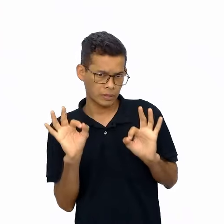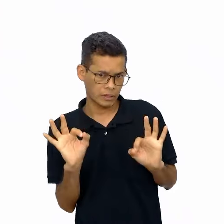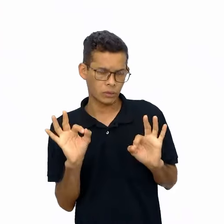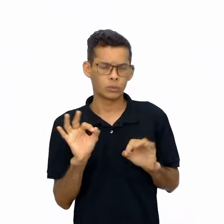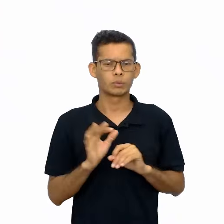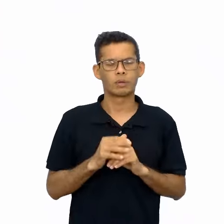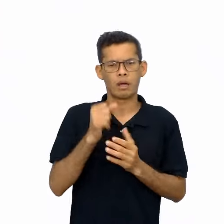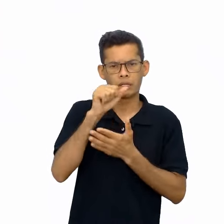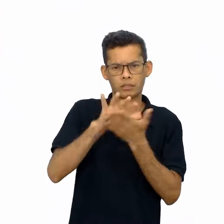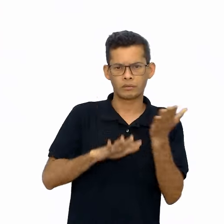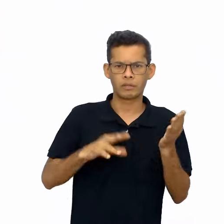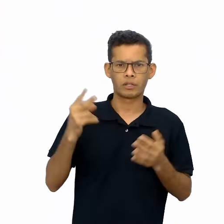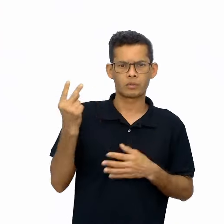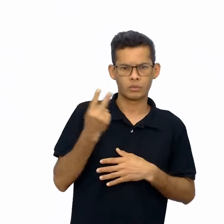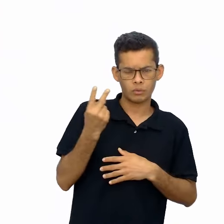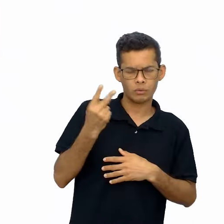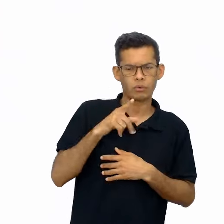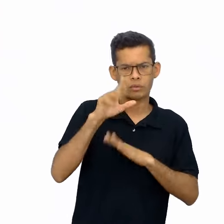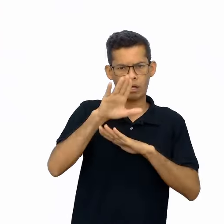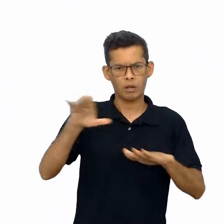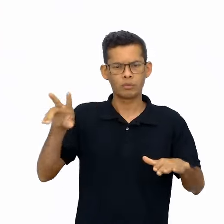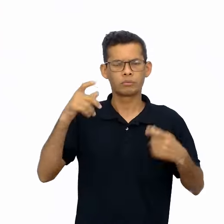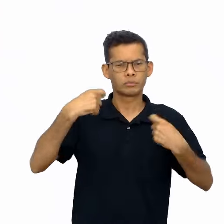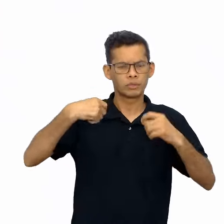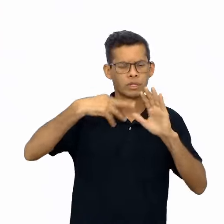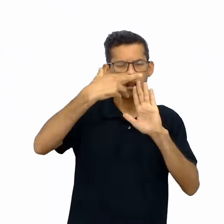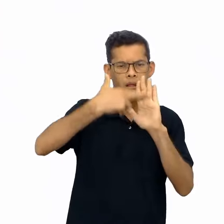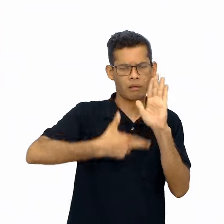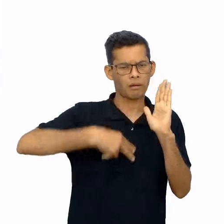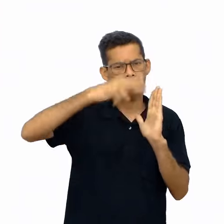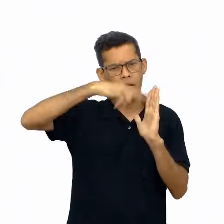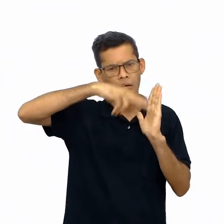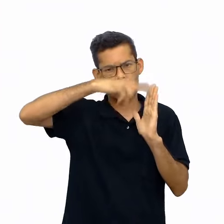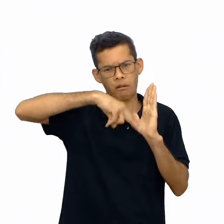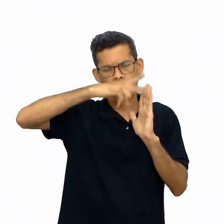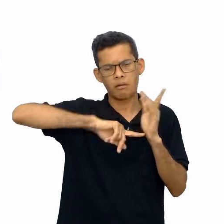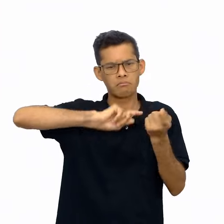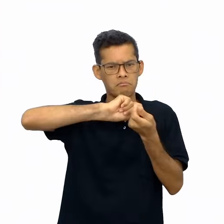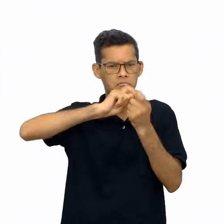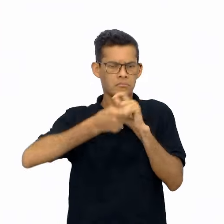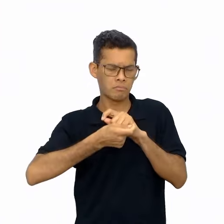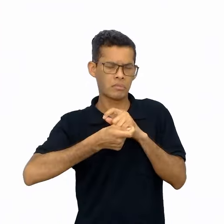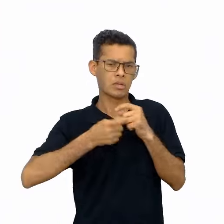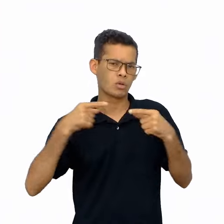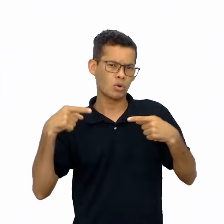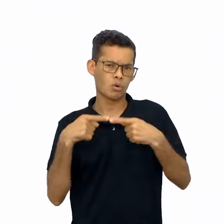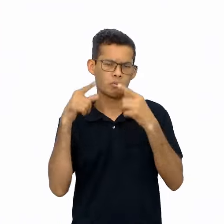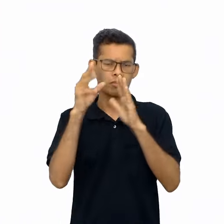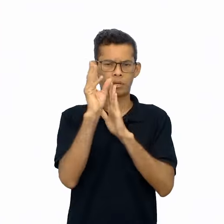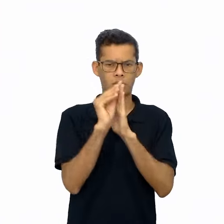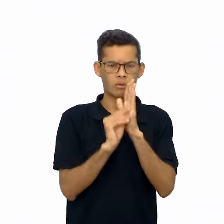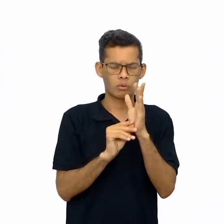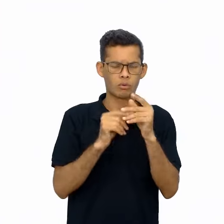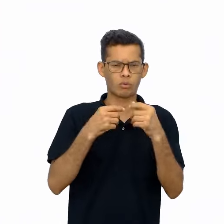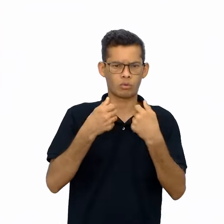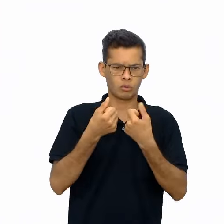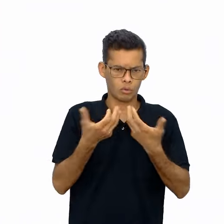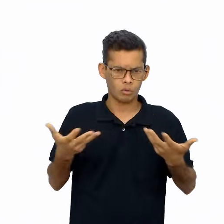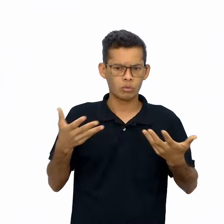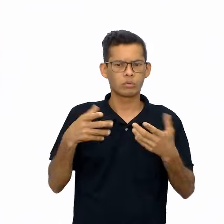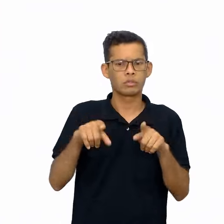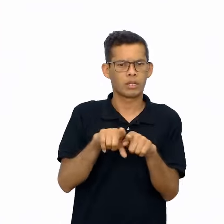atividade 2, os estudantes deverão reler as regras para adequá-las quanto ao conteúdo e à forma. Note